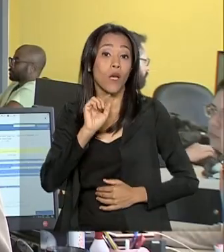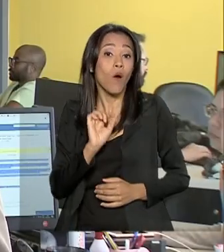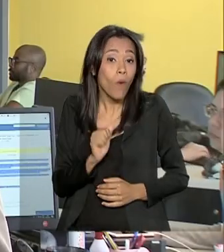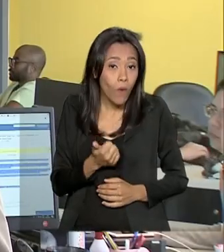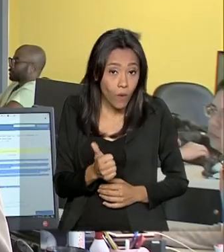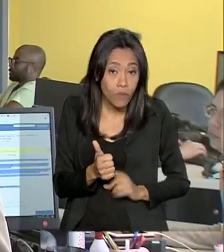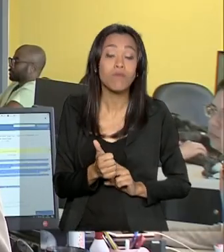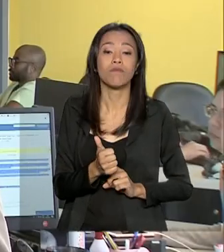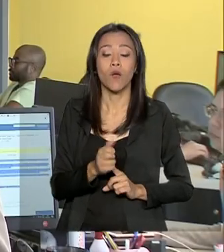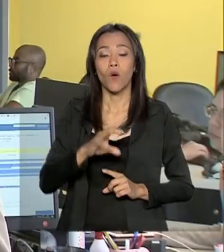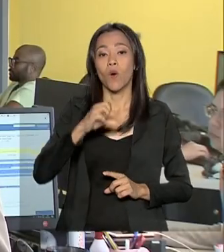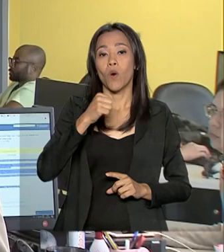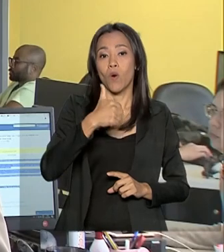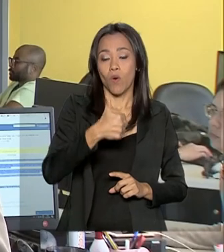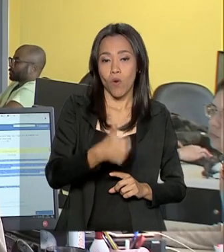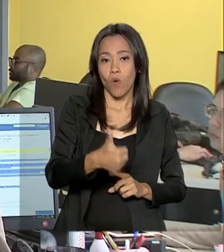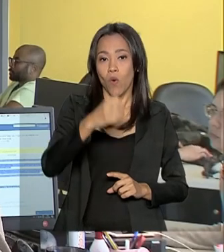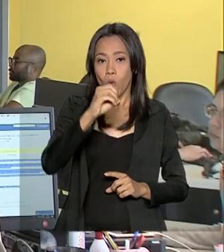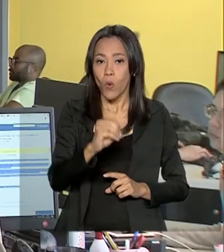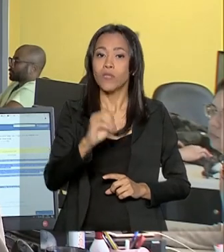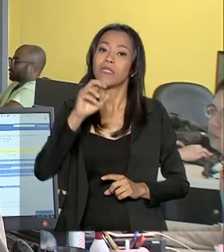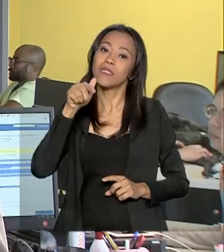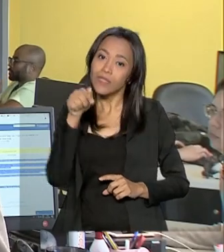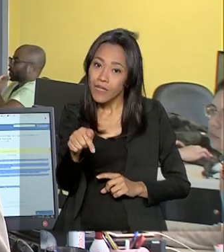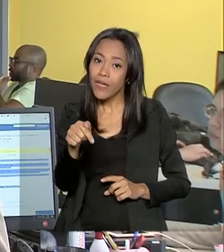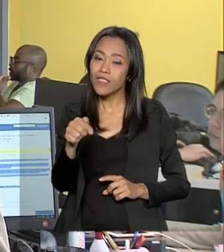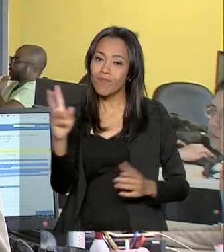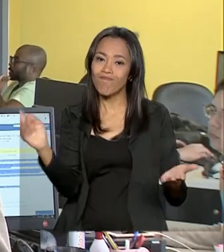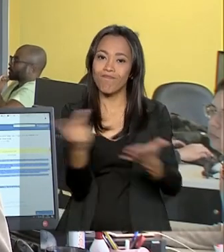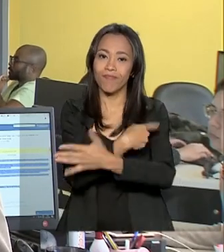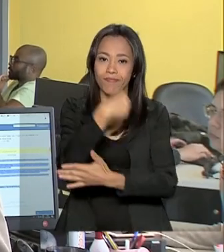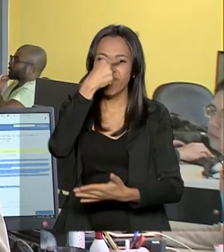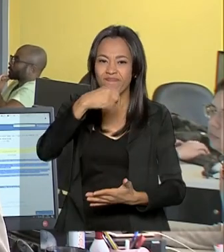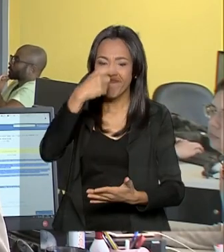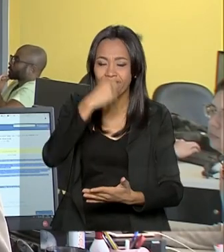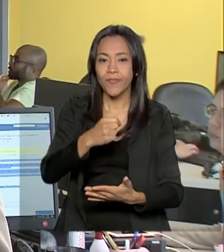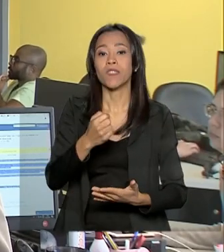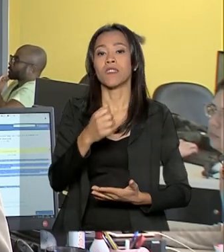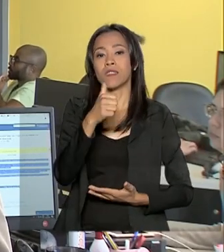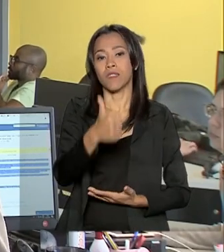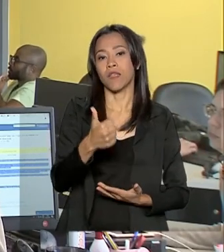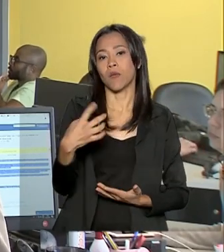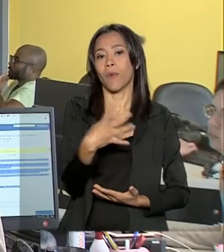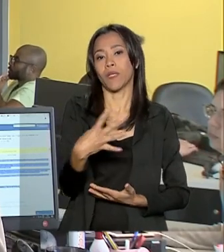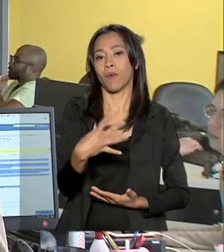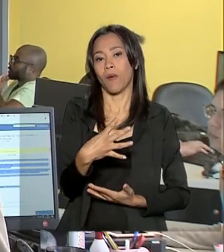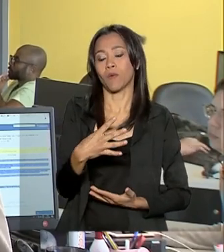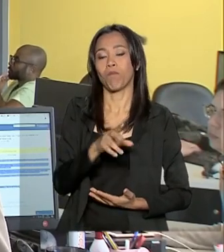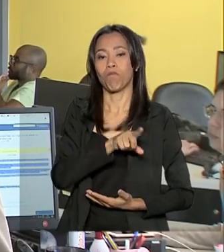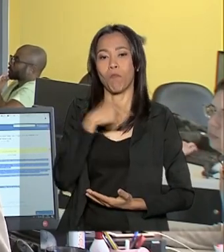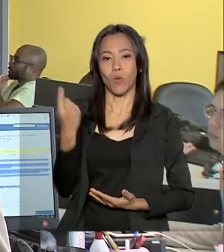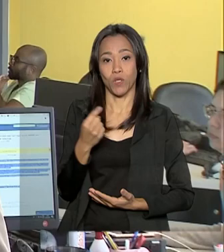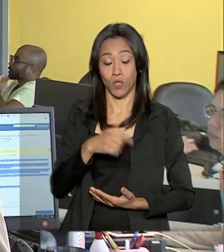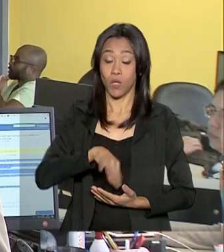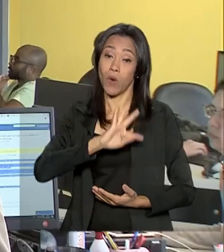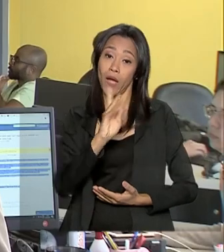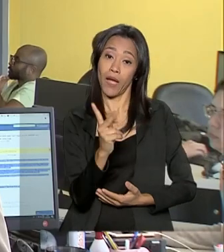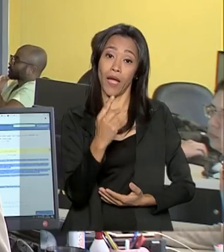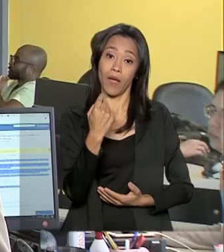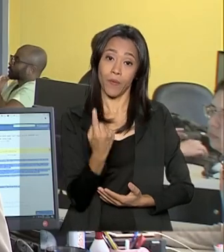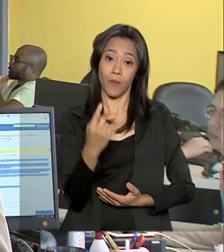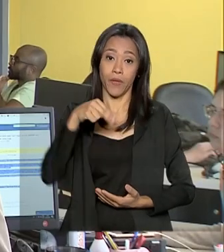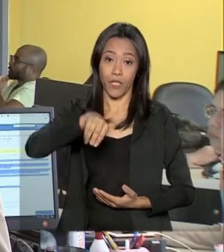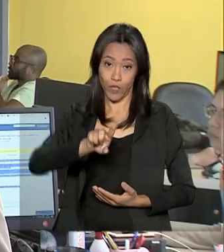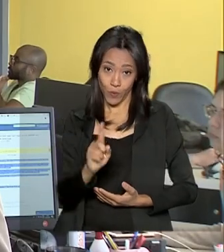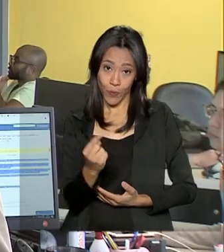807 casos de gripe em todo o país, com 144 mortes. O vírus H1N1 é o responsável pela